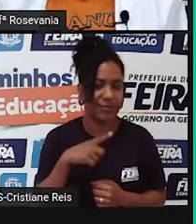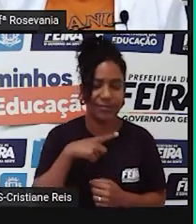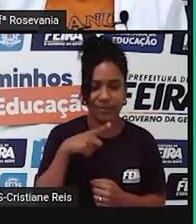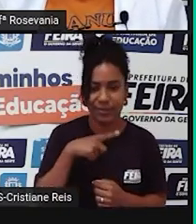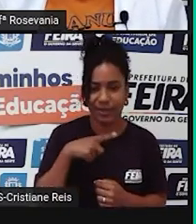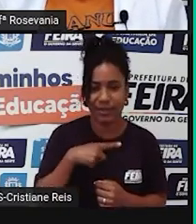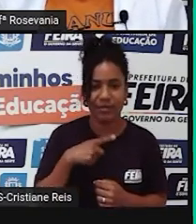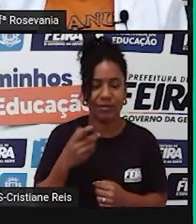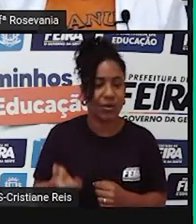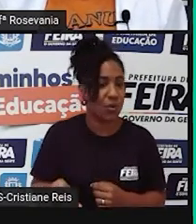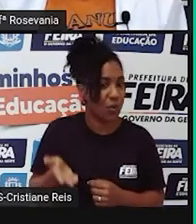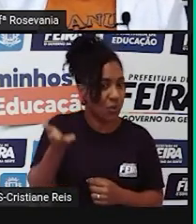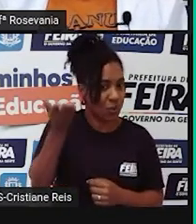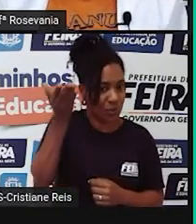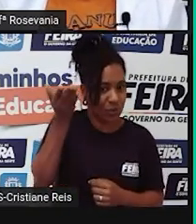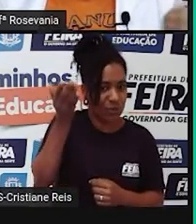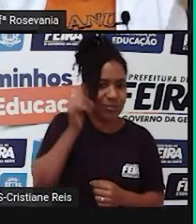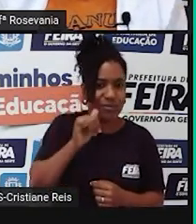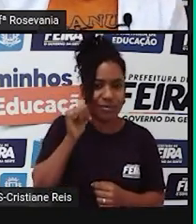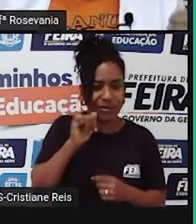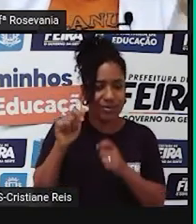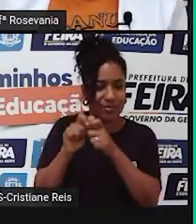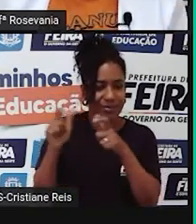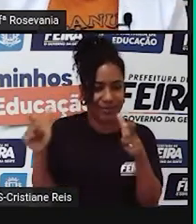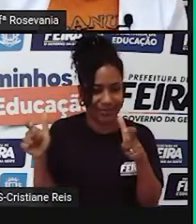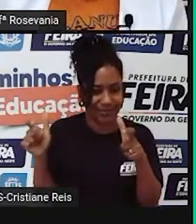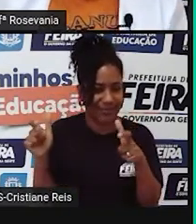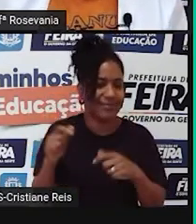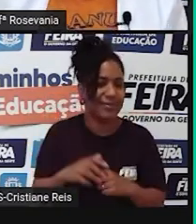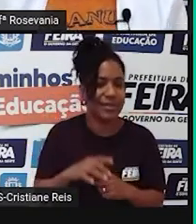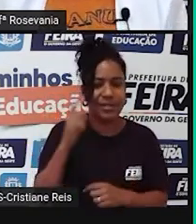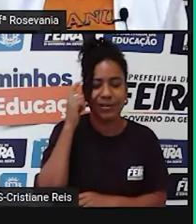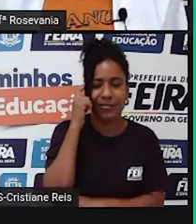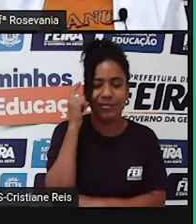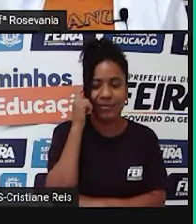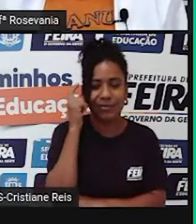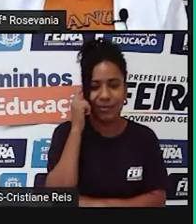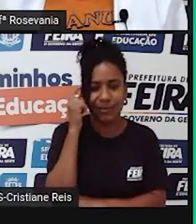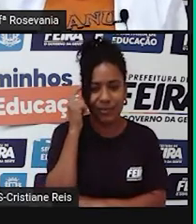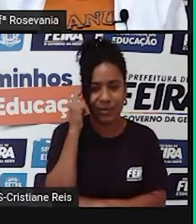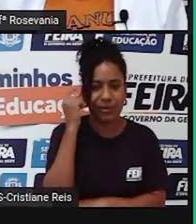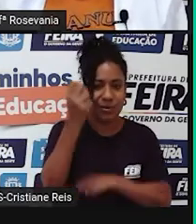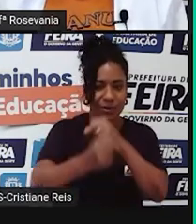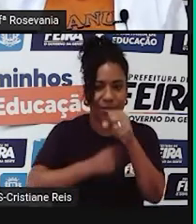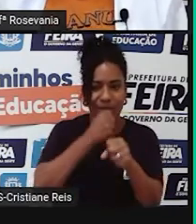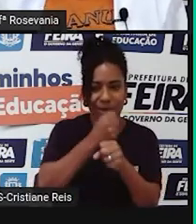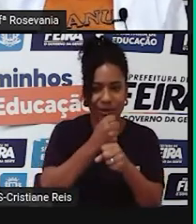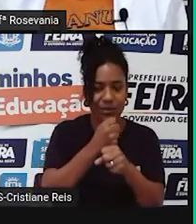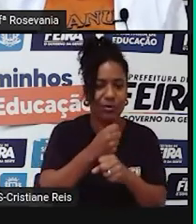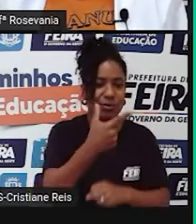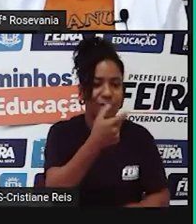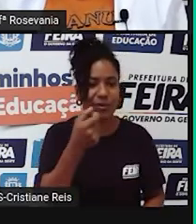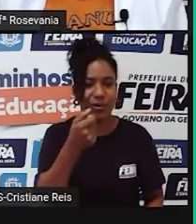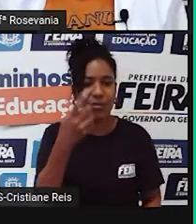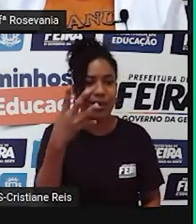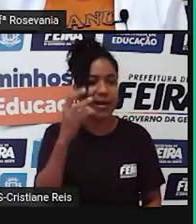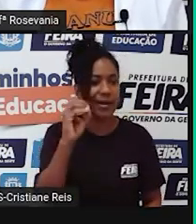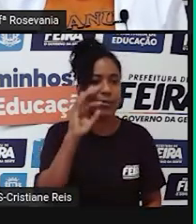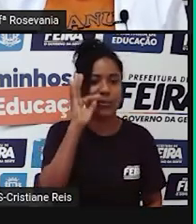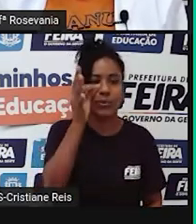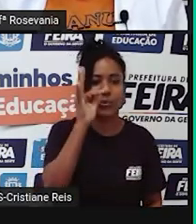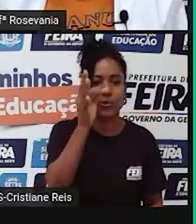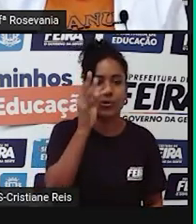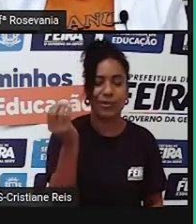aumento aqui, mas aí, o que que eles, né, pensaram com relação a 2040, que essa